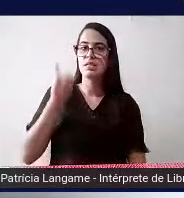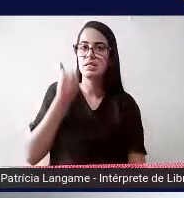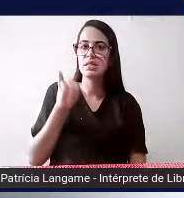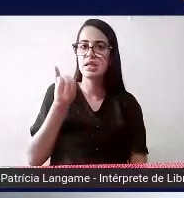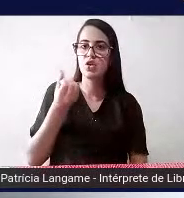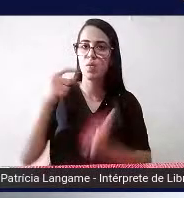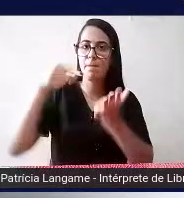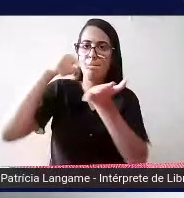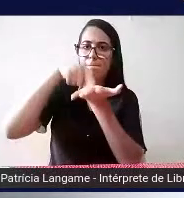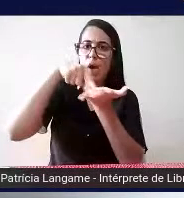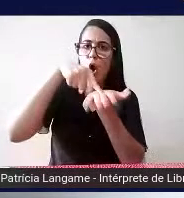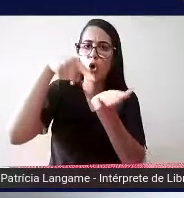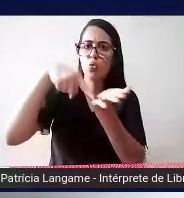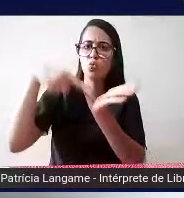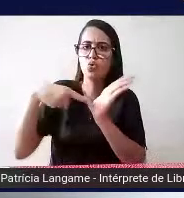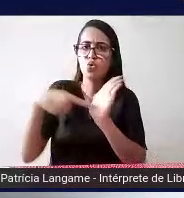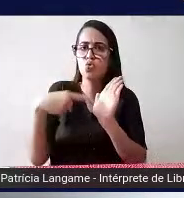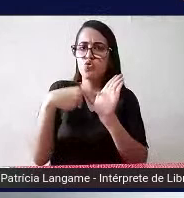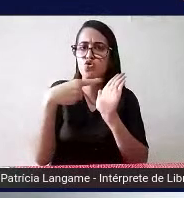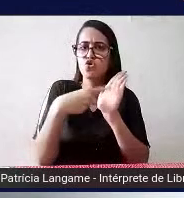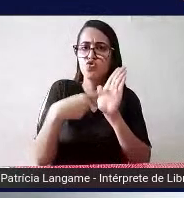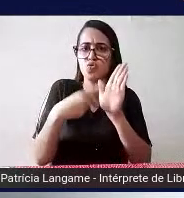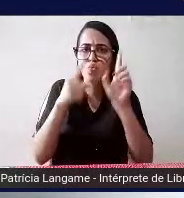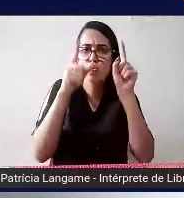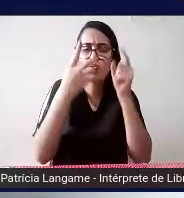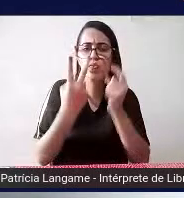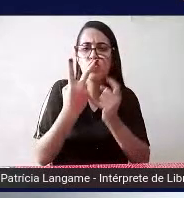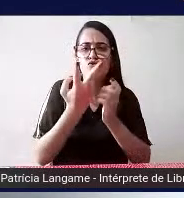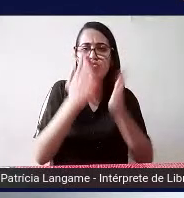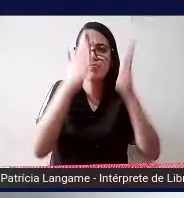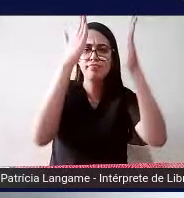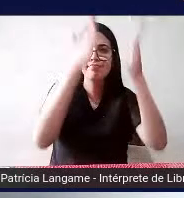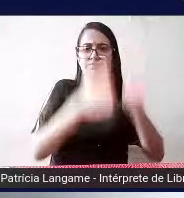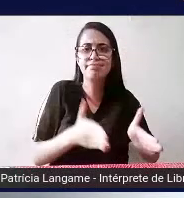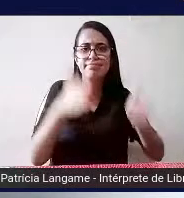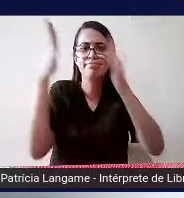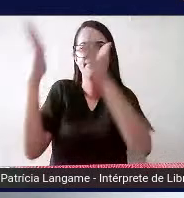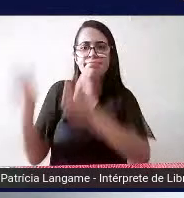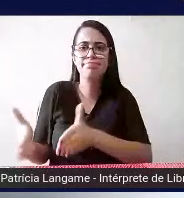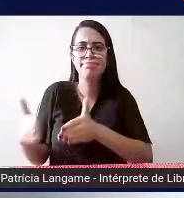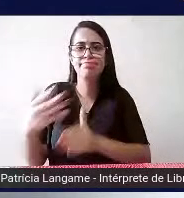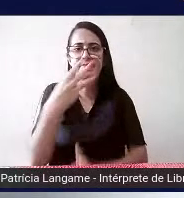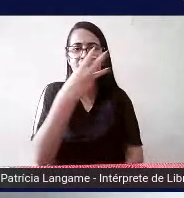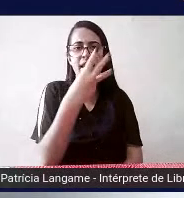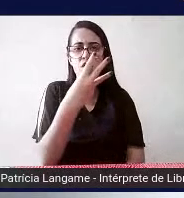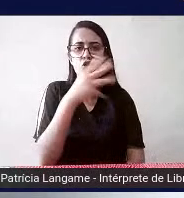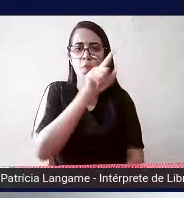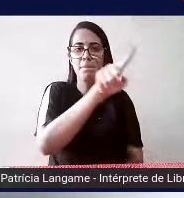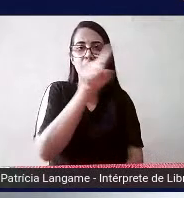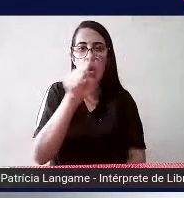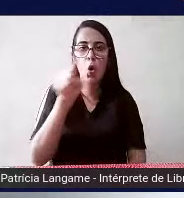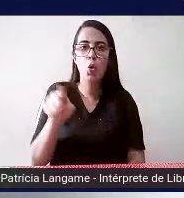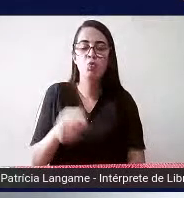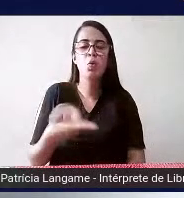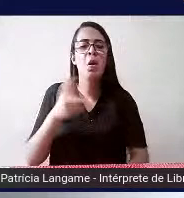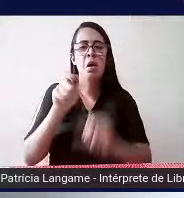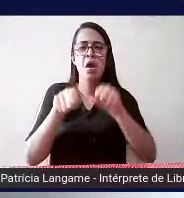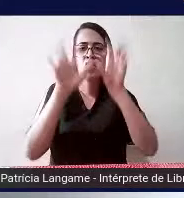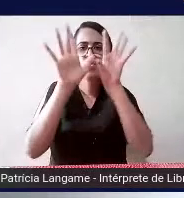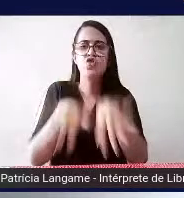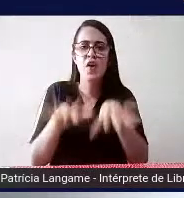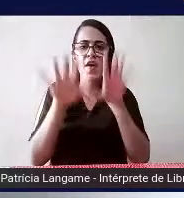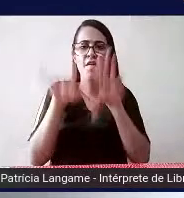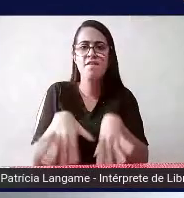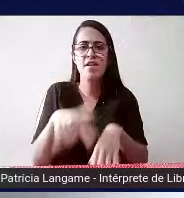dispostos em duas colunas e com três pontos em cada uma delas então é possível escrever não só as